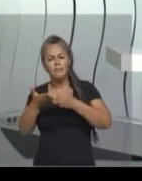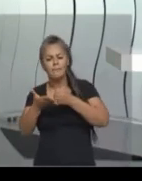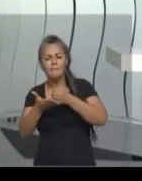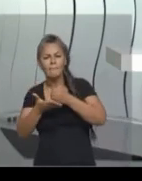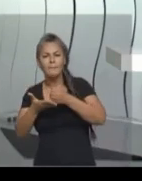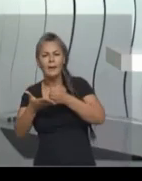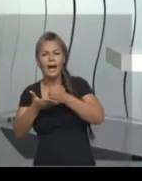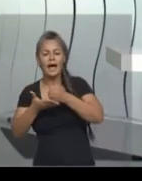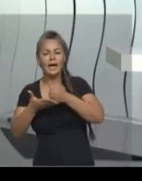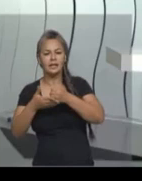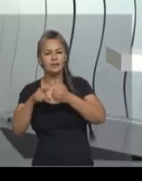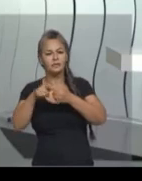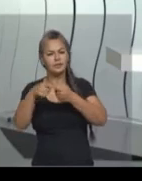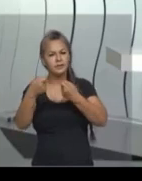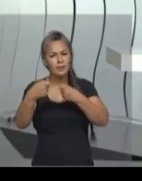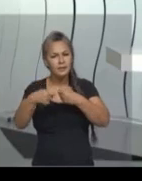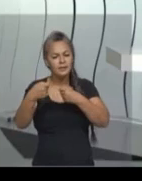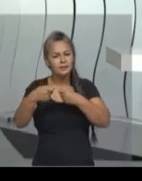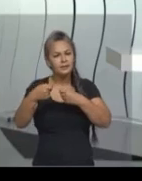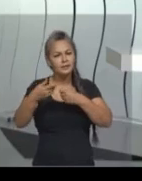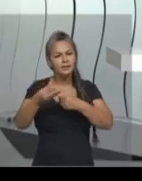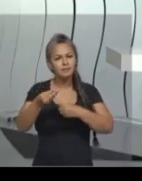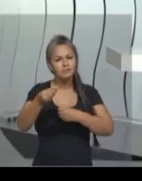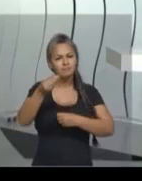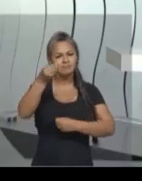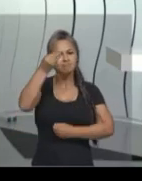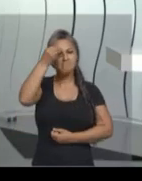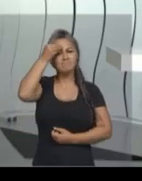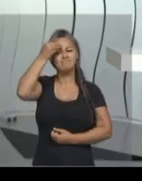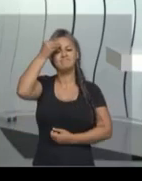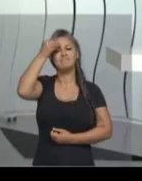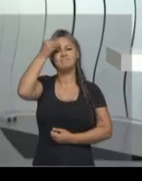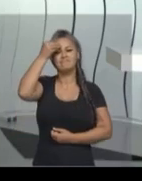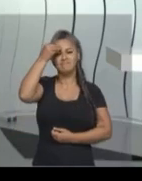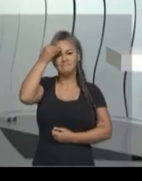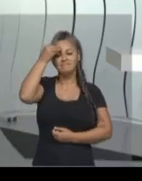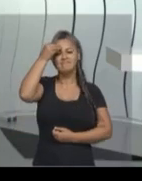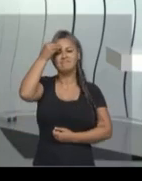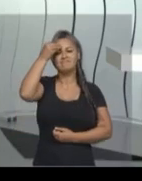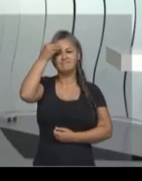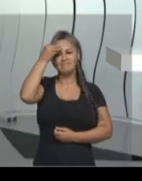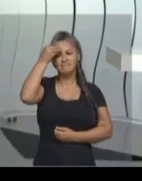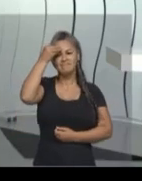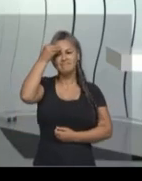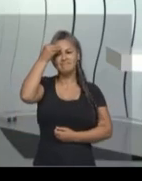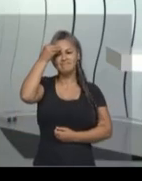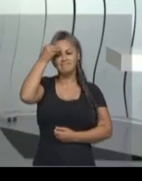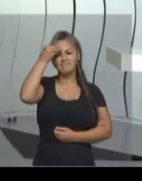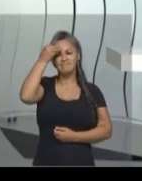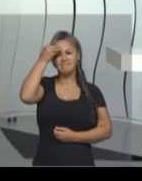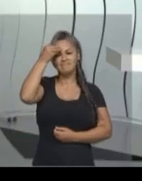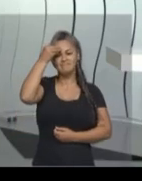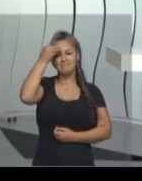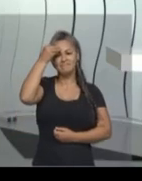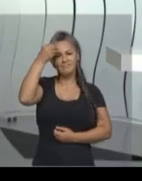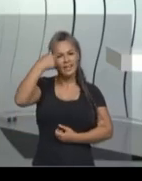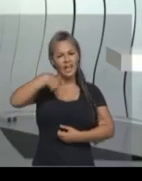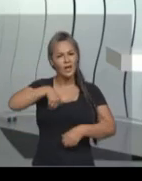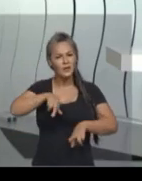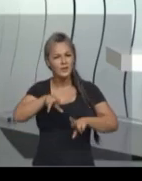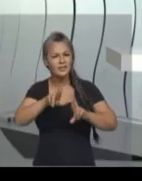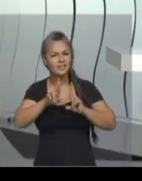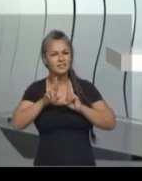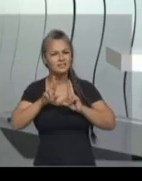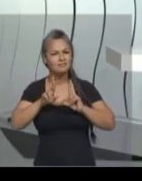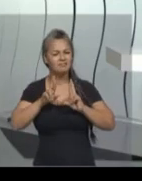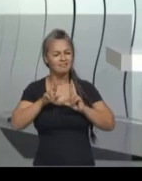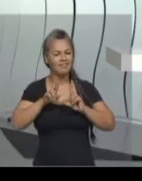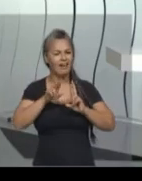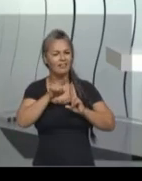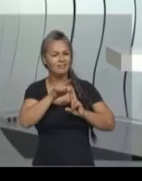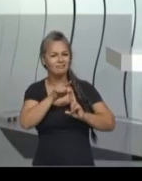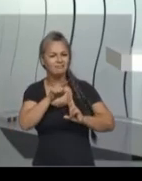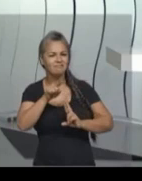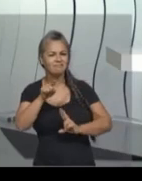que você precisa saber sobre esse assunto. Eu espero que vocês